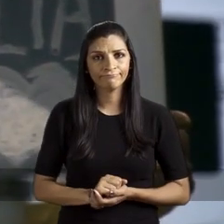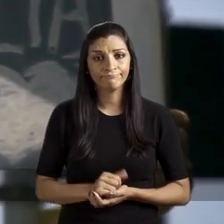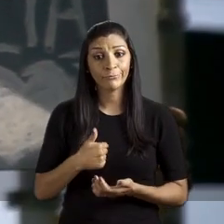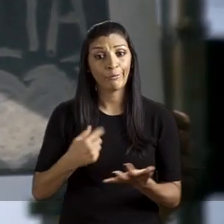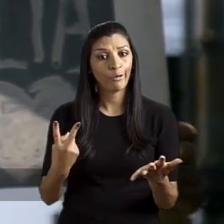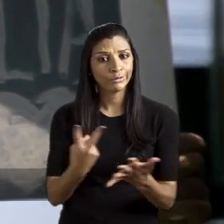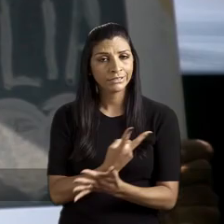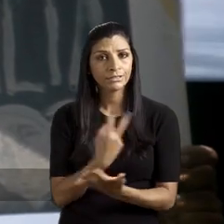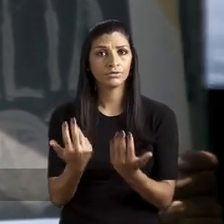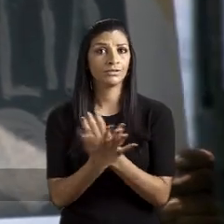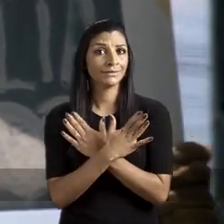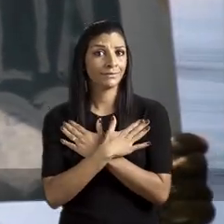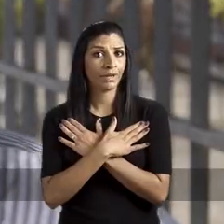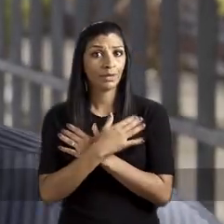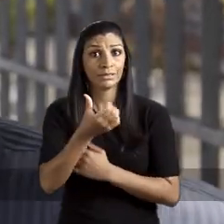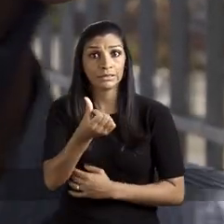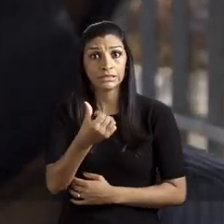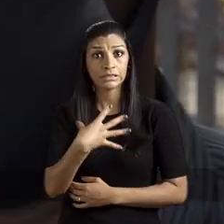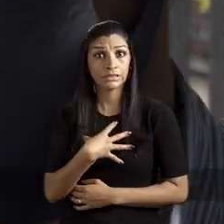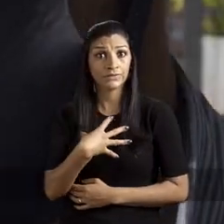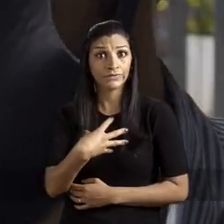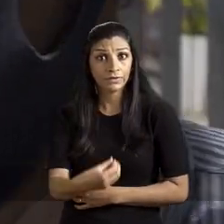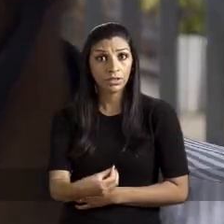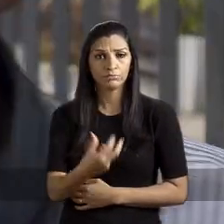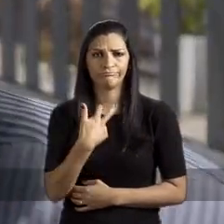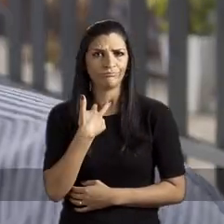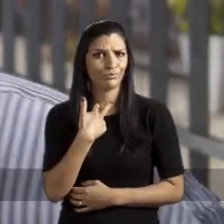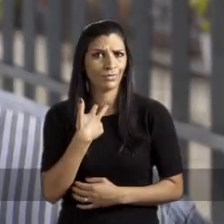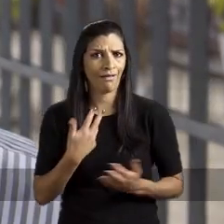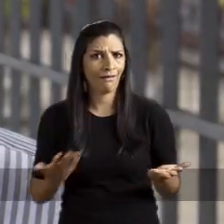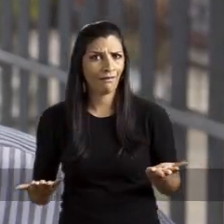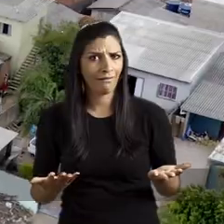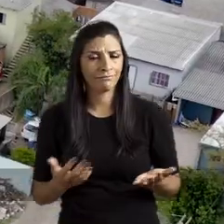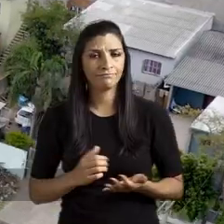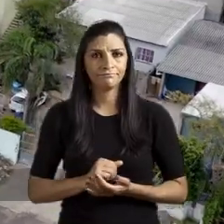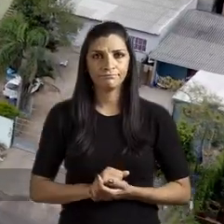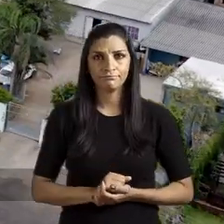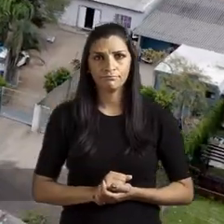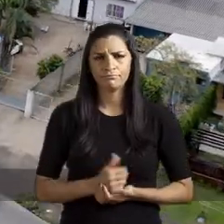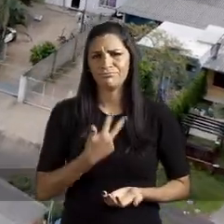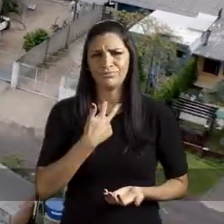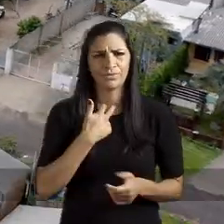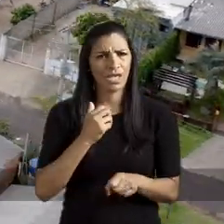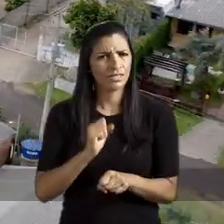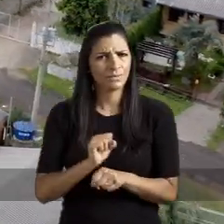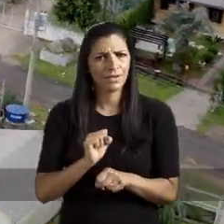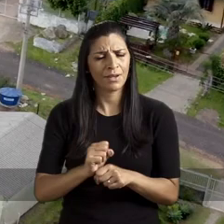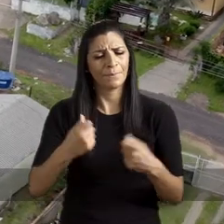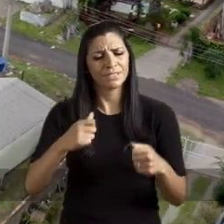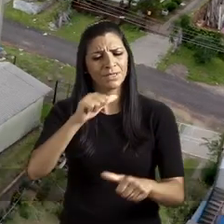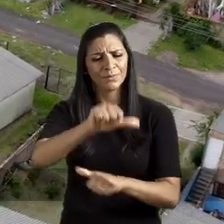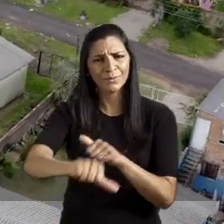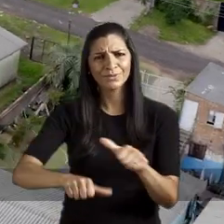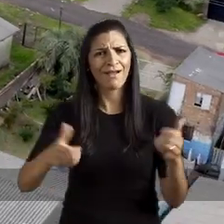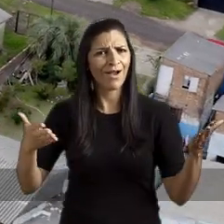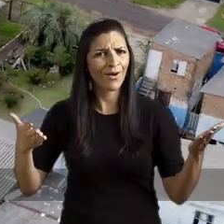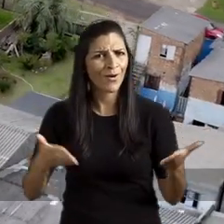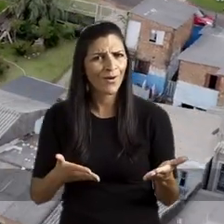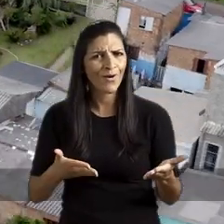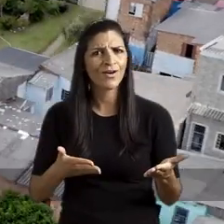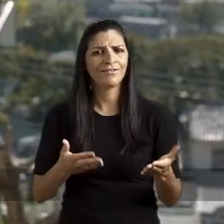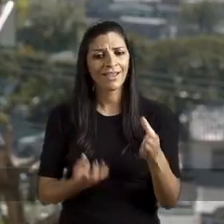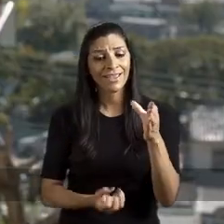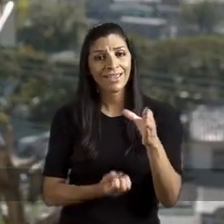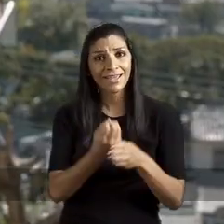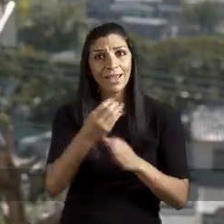Ficar vir ficando desempregado e ter seis filhas não é o suficiente. Não dá para ficar esperando. É preciso mudar